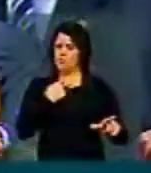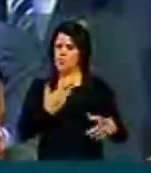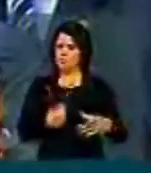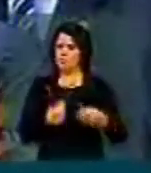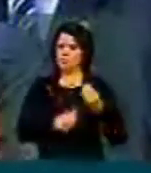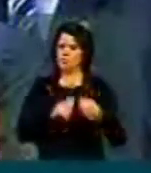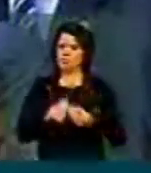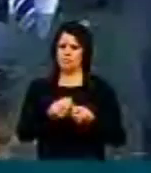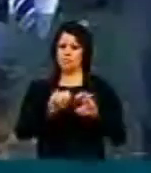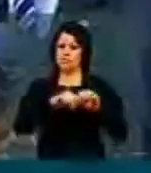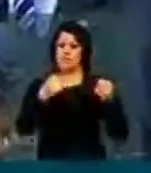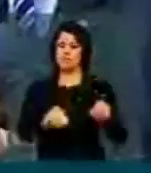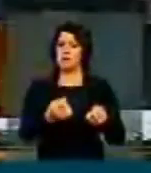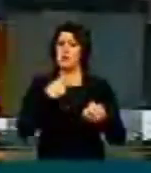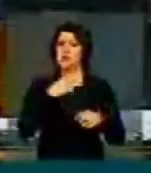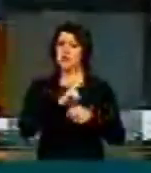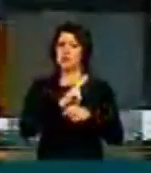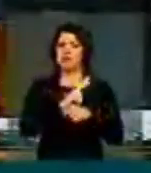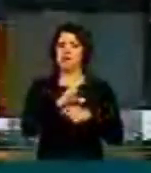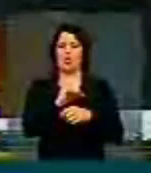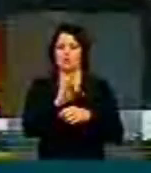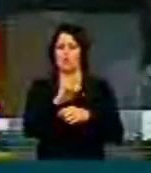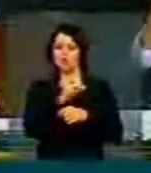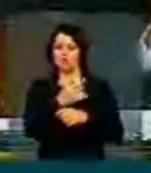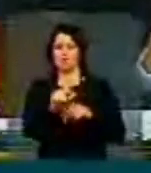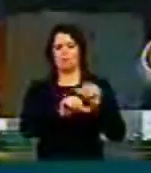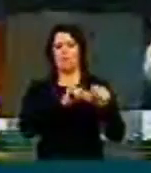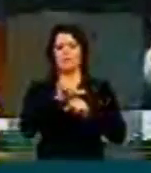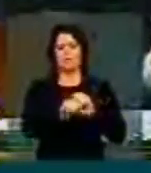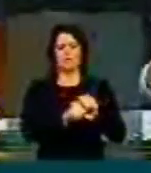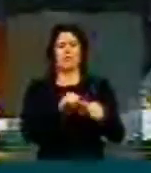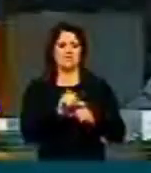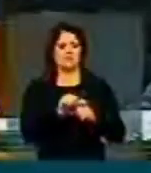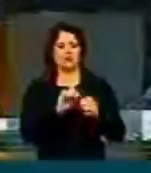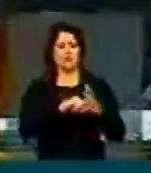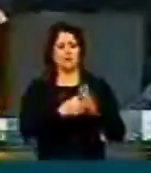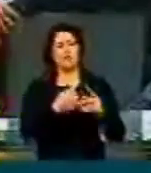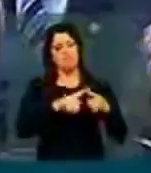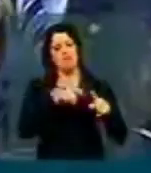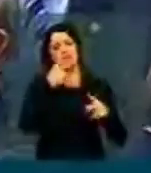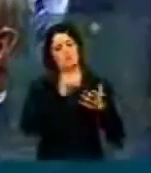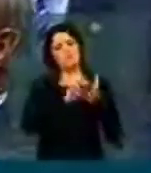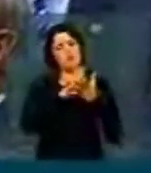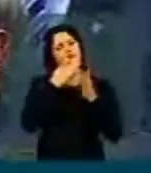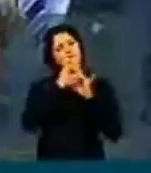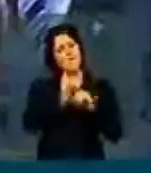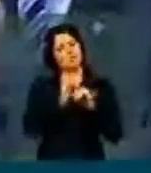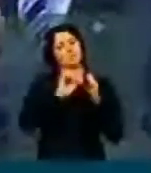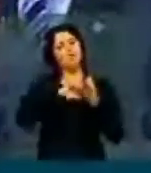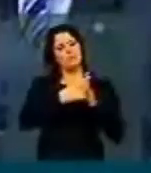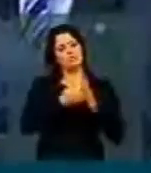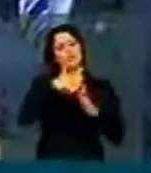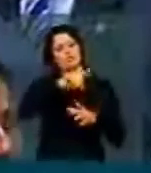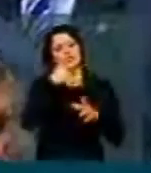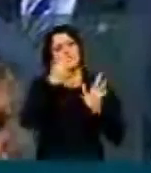não prevê essa figura da mudança do voto para obstrução. Vossa Excelência, registre o seu voto de forma